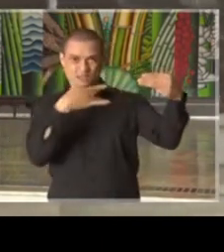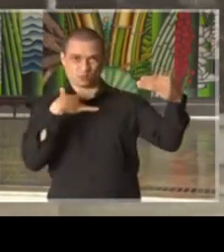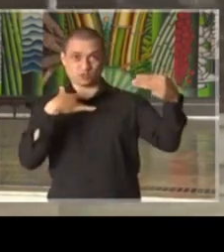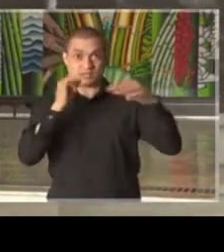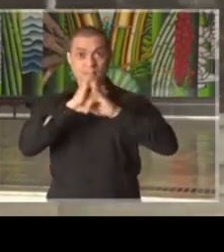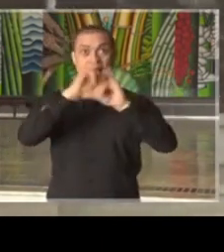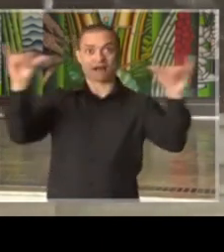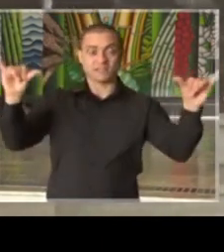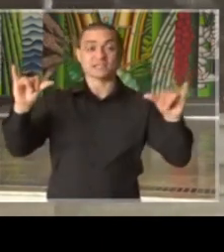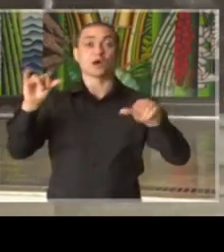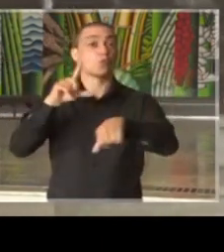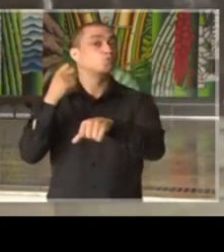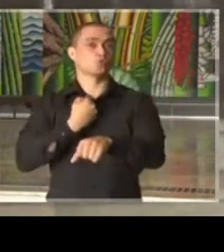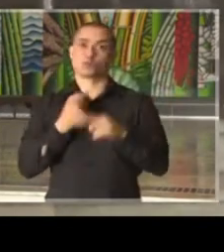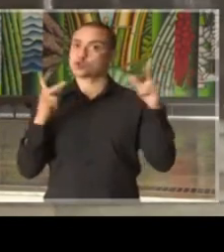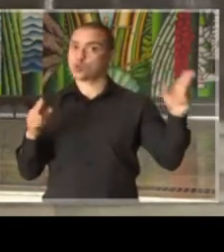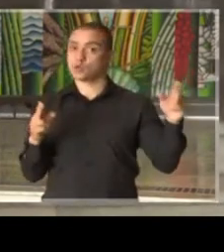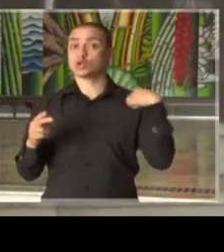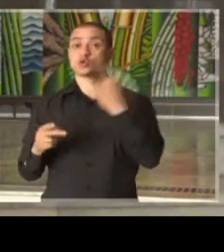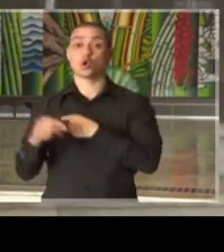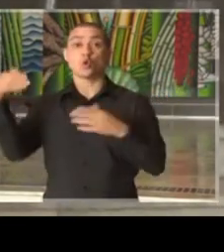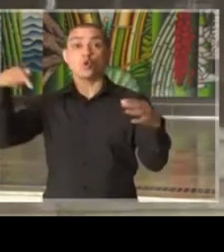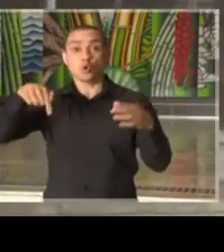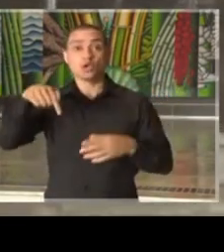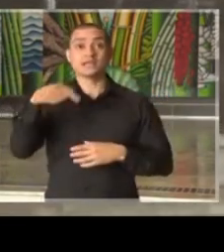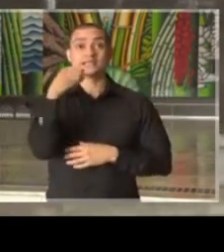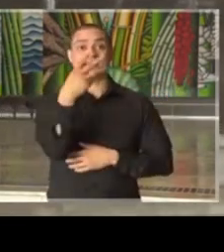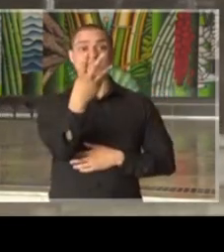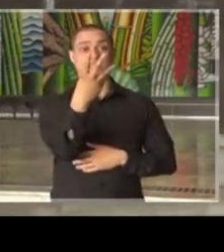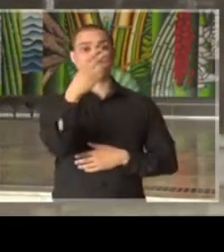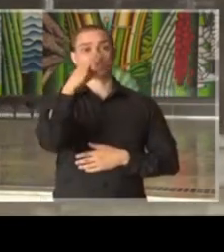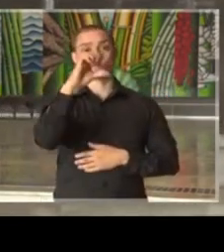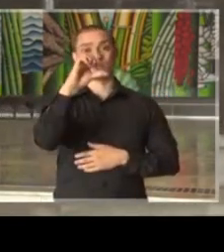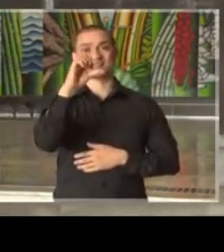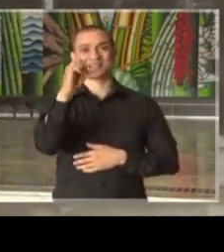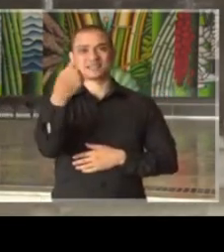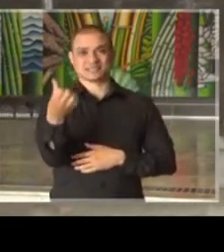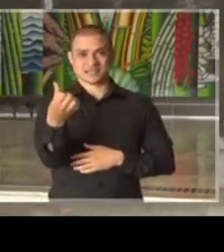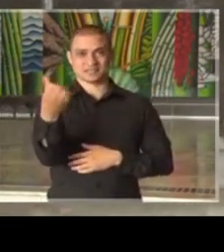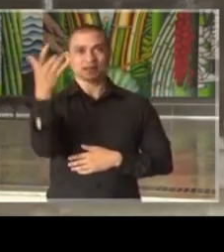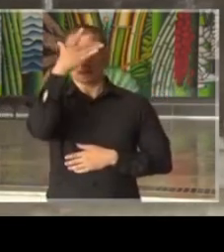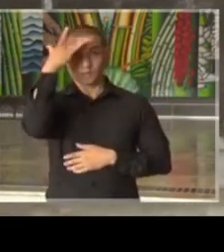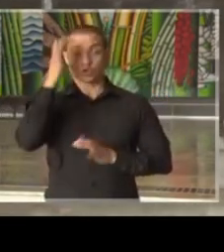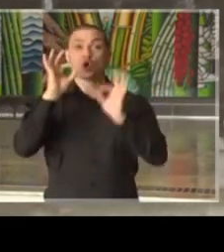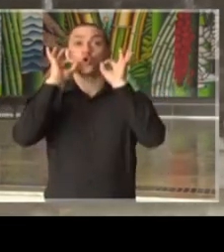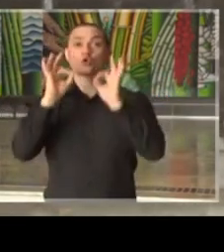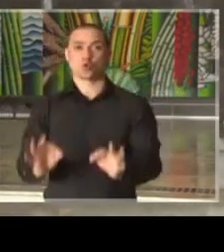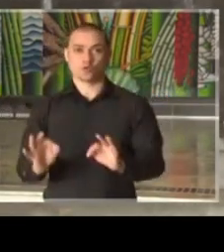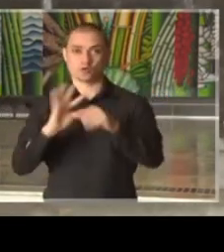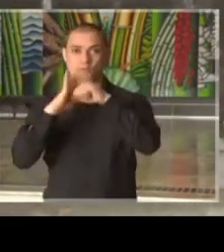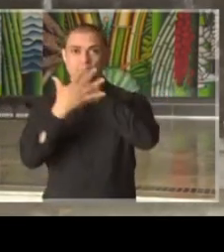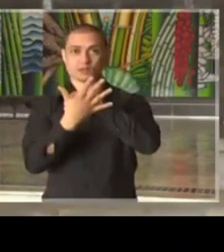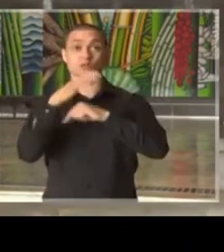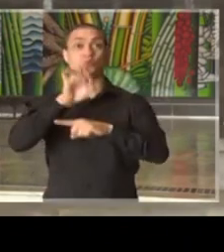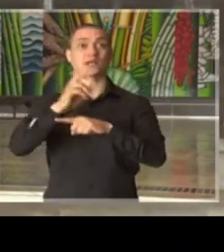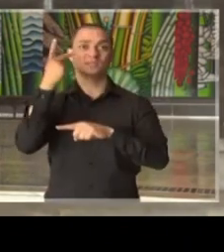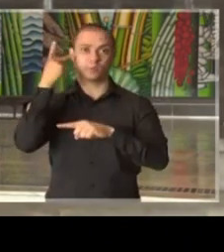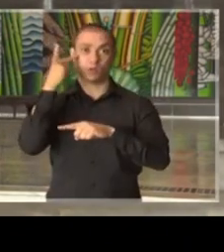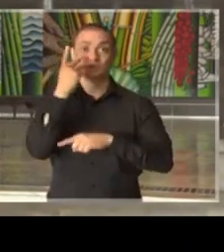Saúde. Então, nós estamos com 396 casos confirmados no Estado de São Paulo.